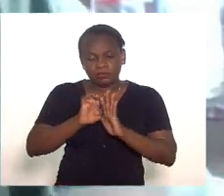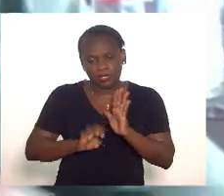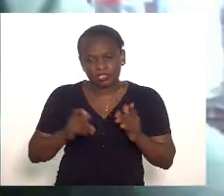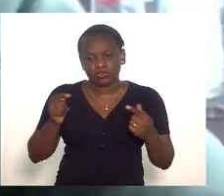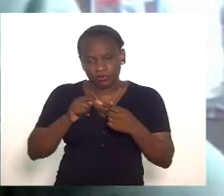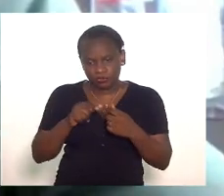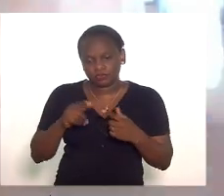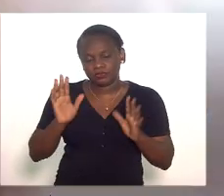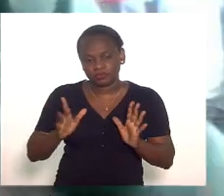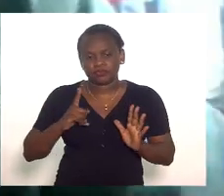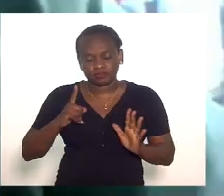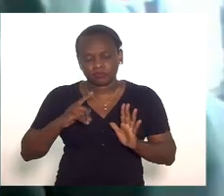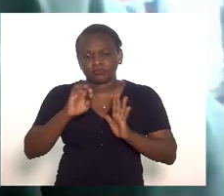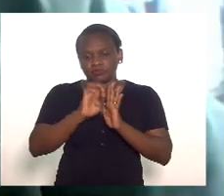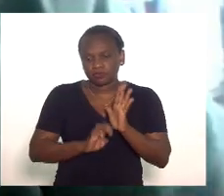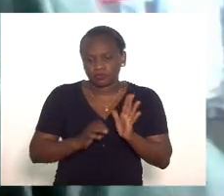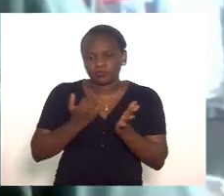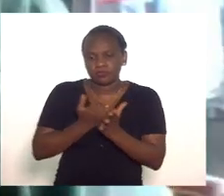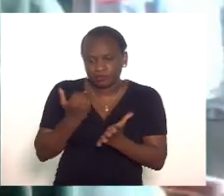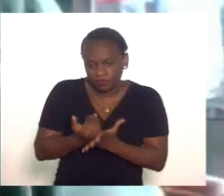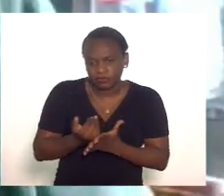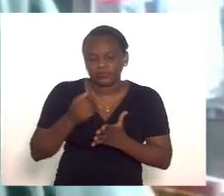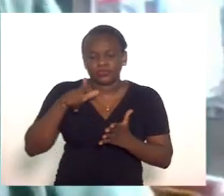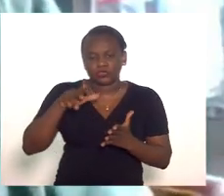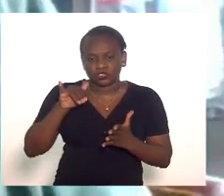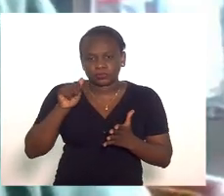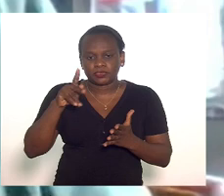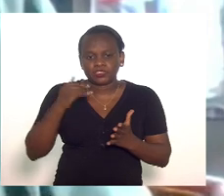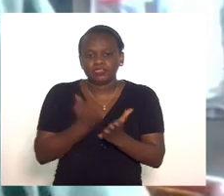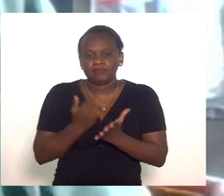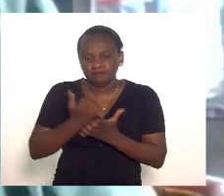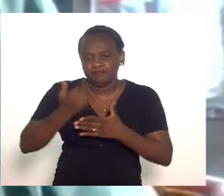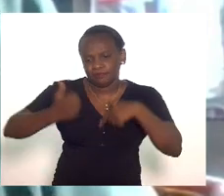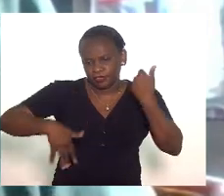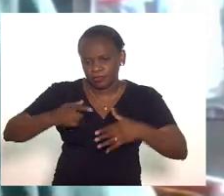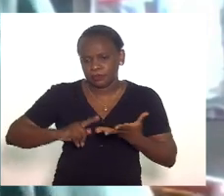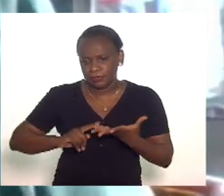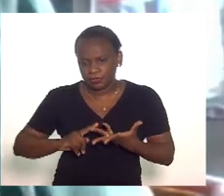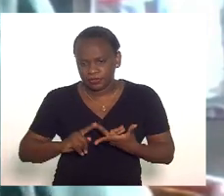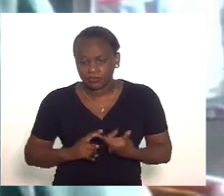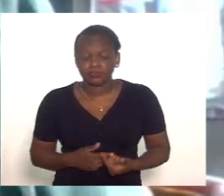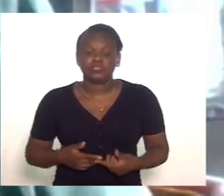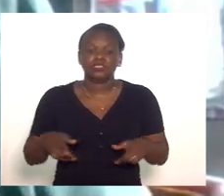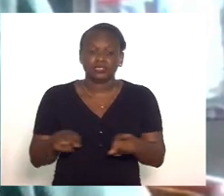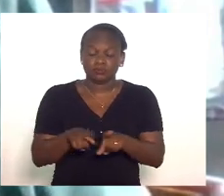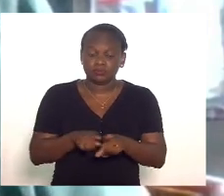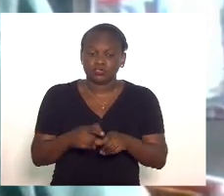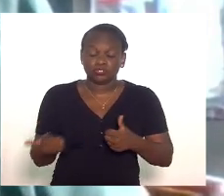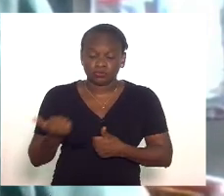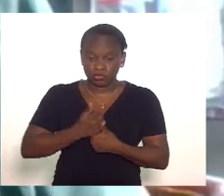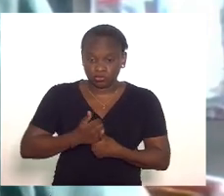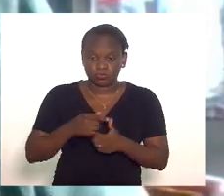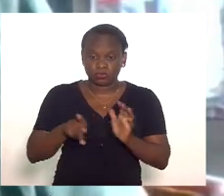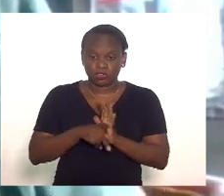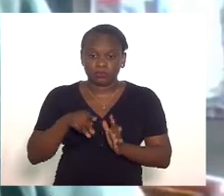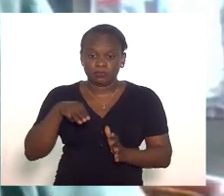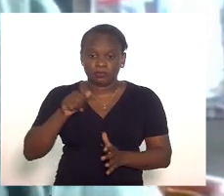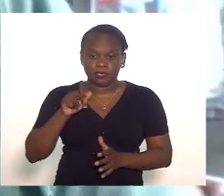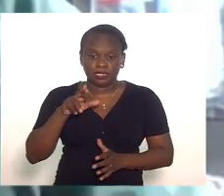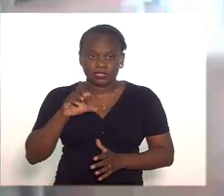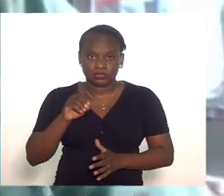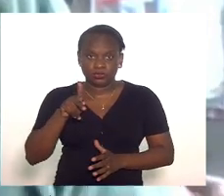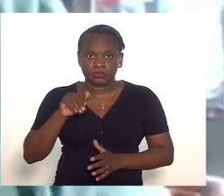algo no projeto ele fez de forma mais detalhada e foi acrescentada e nesse substitutivo que o deputado Márcio